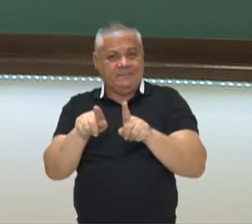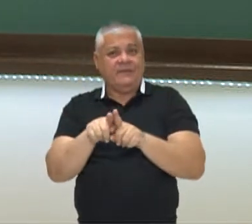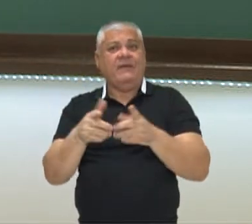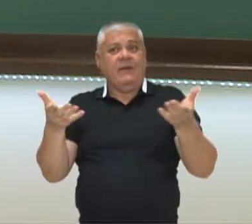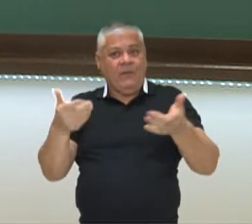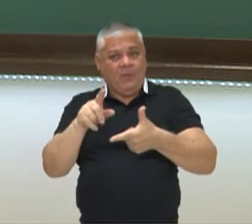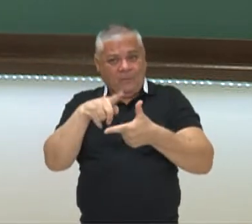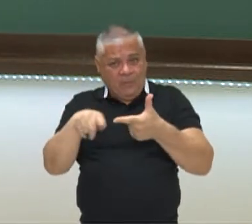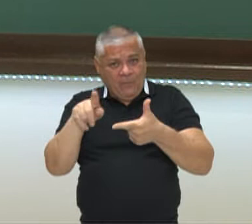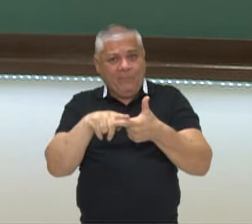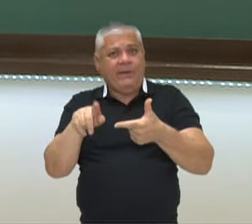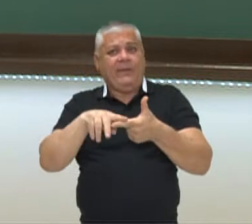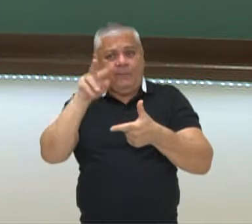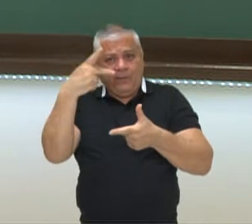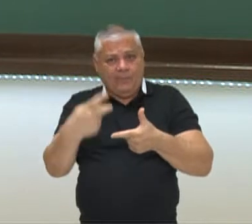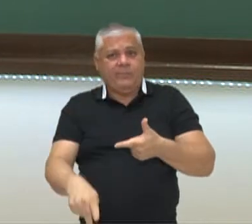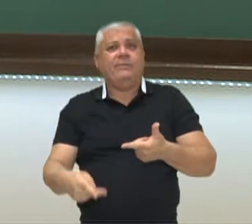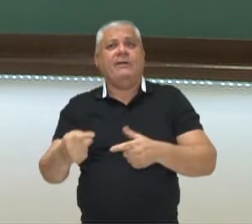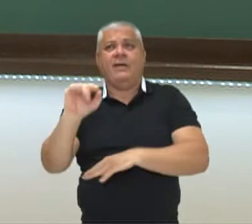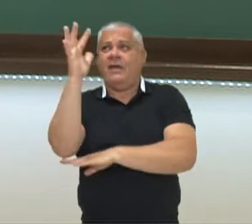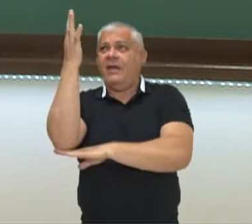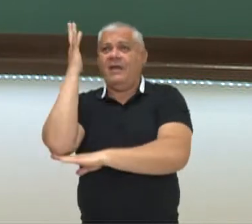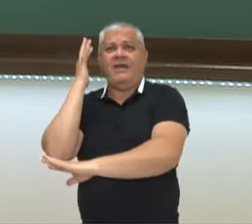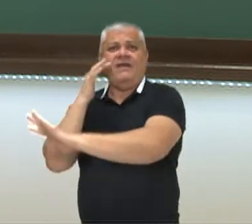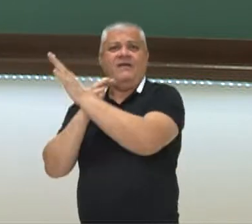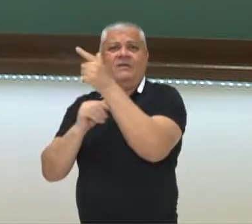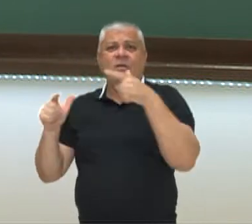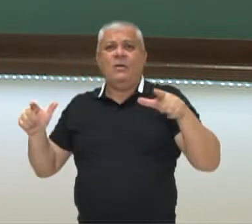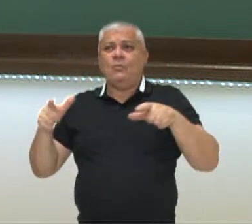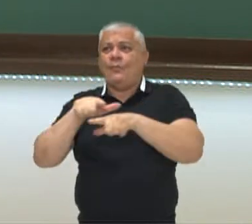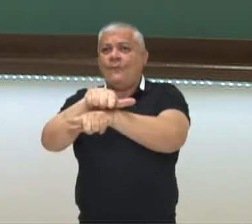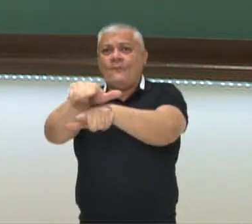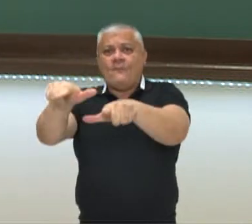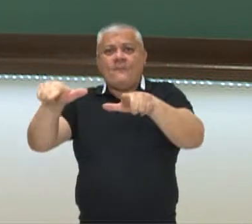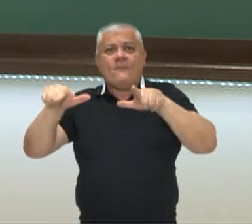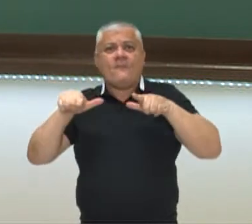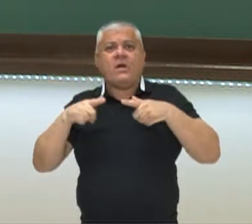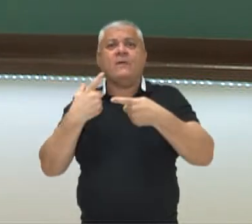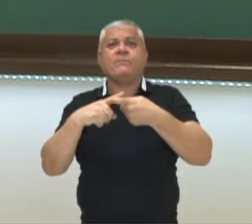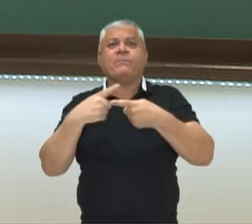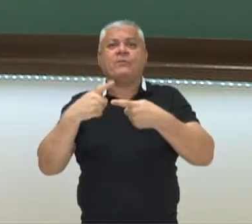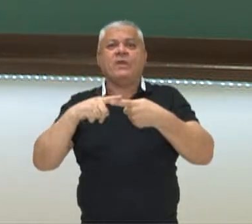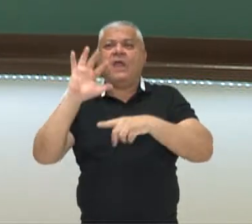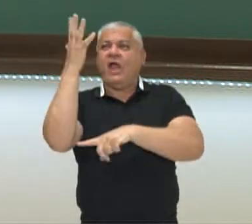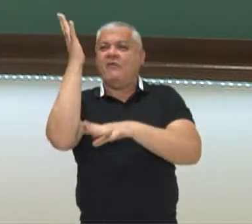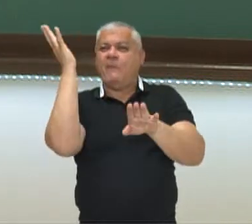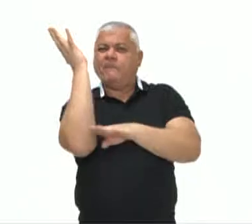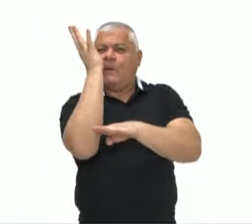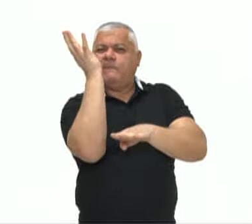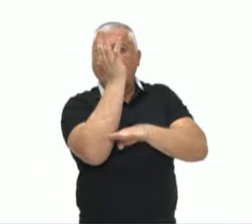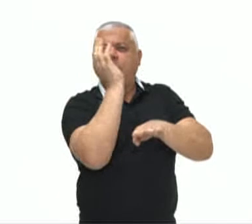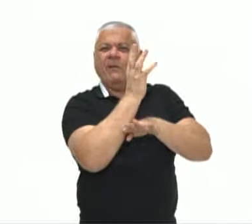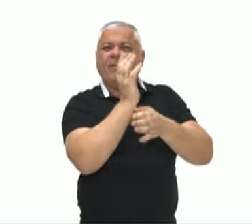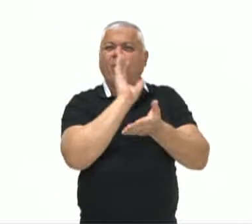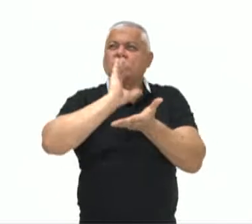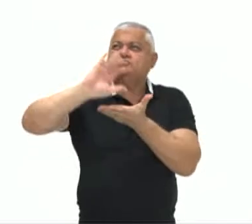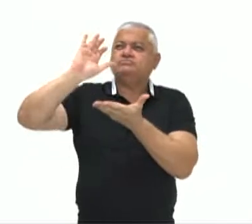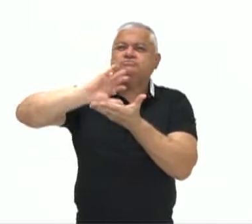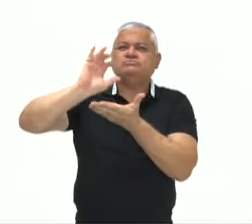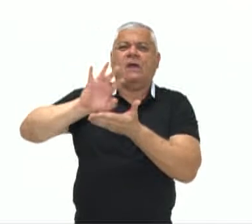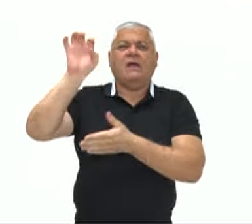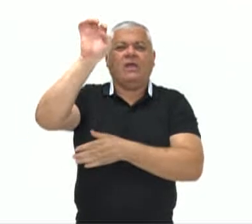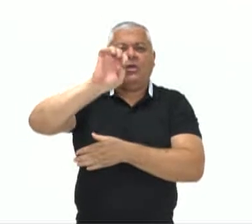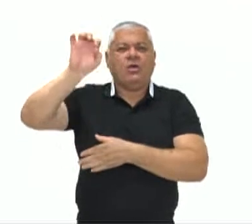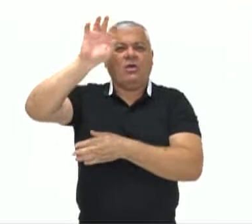em relação propriamente à Mata Atlântica, por exemplo, o grande exemplo da exploração, que foi muito grande. A dependência desse